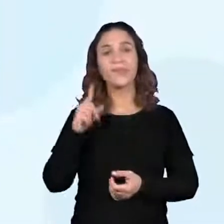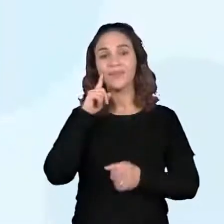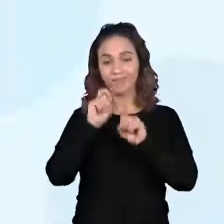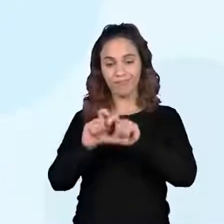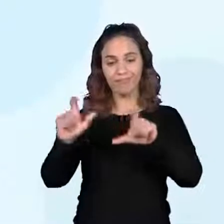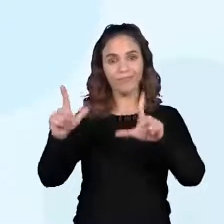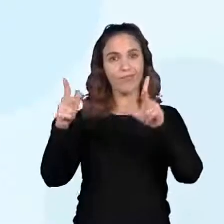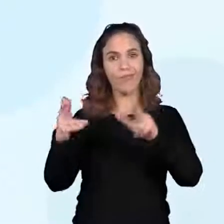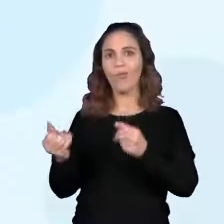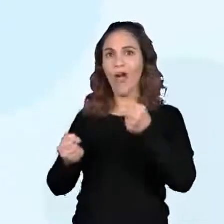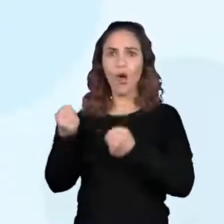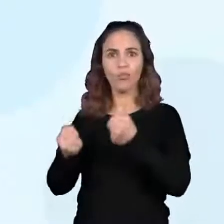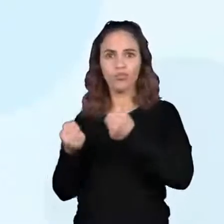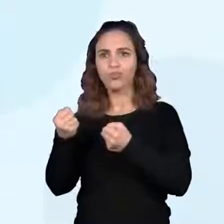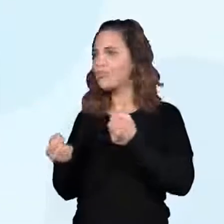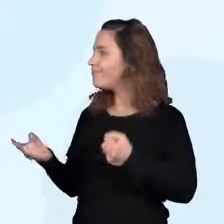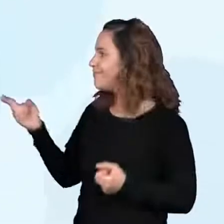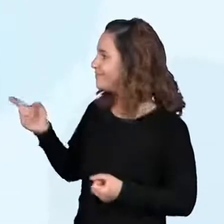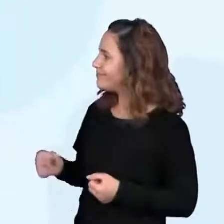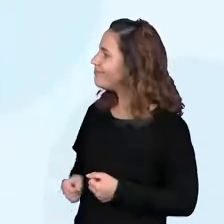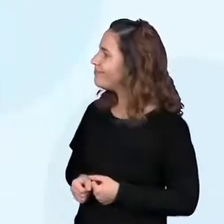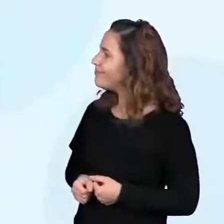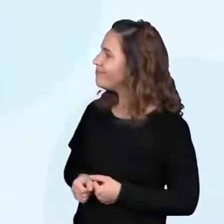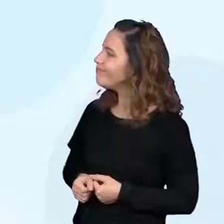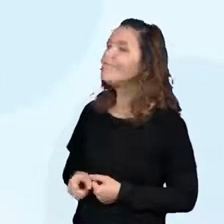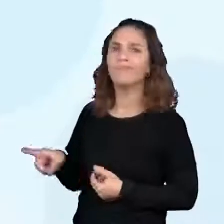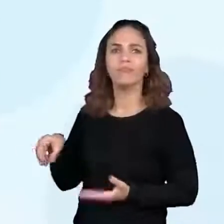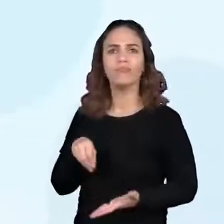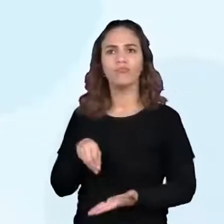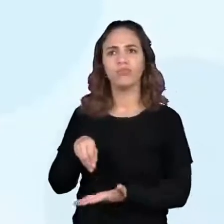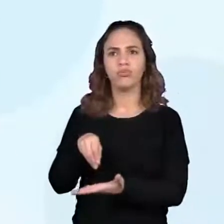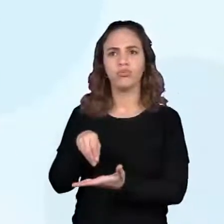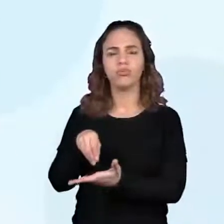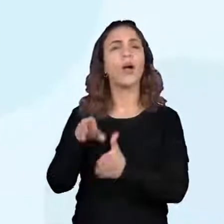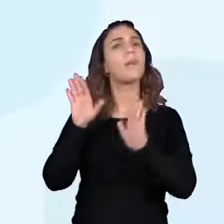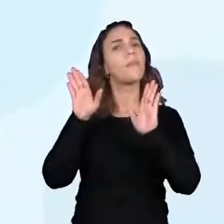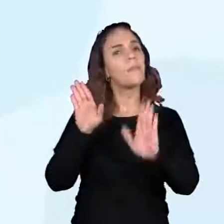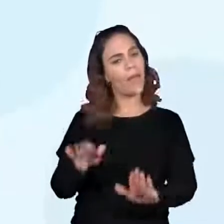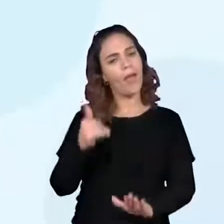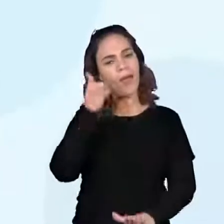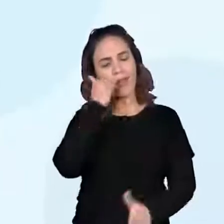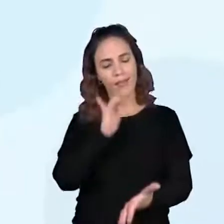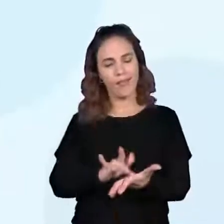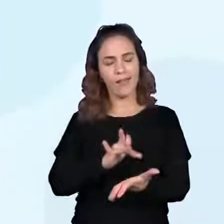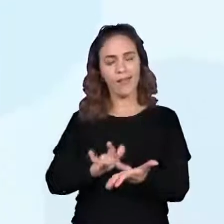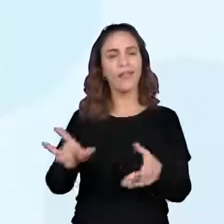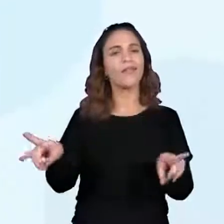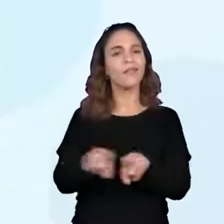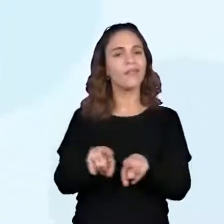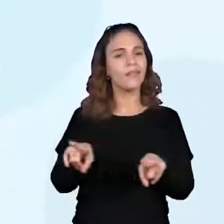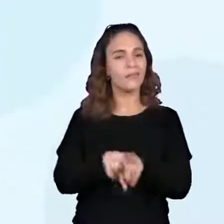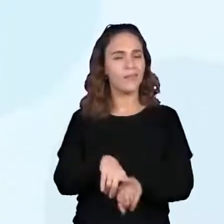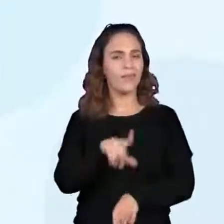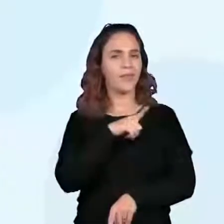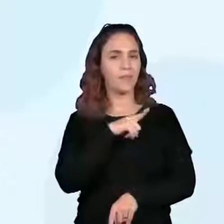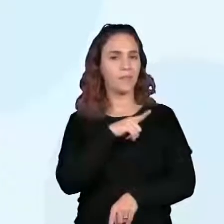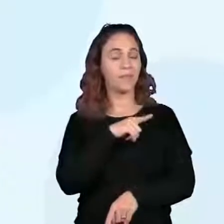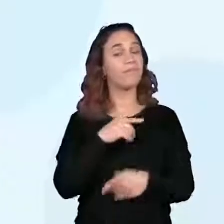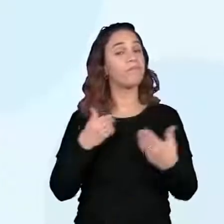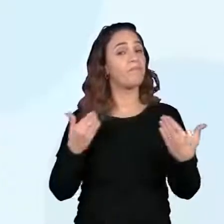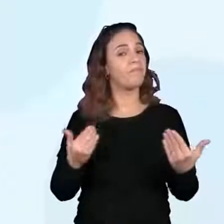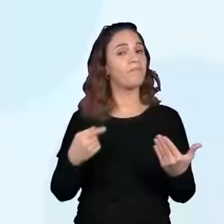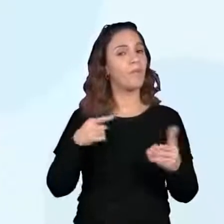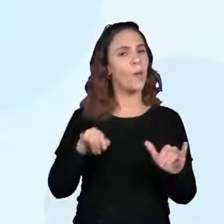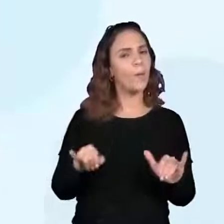um GPS num carro. Mas a gente também tem GPS no nosso celular. Então, ele utiliza aí